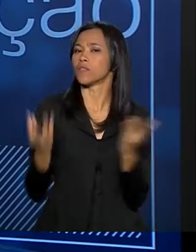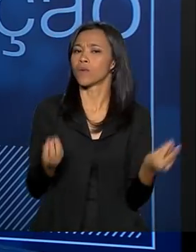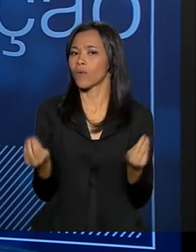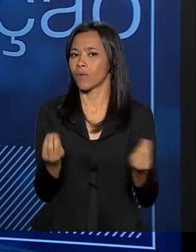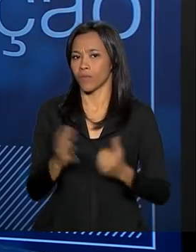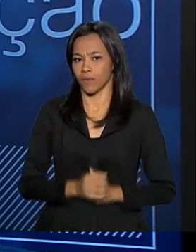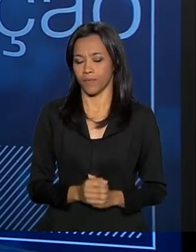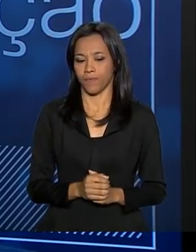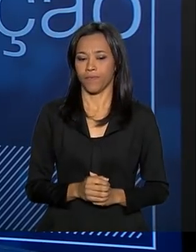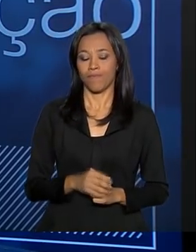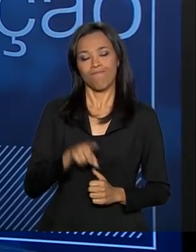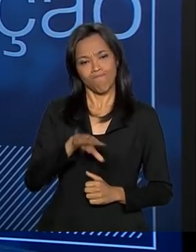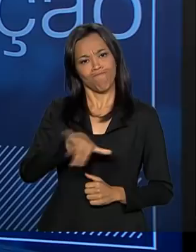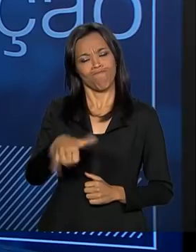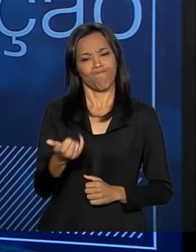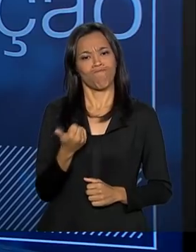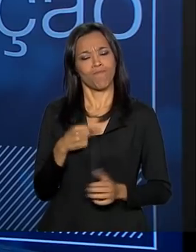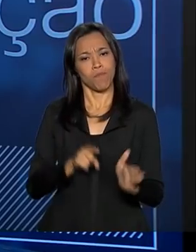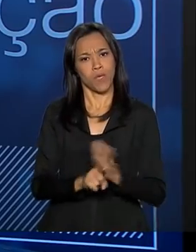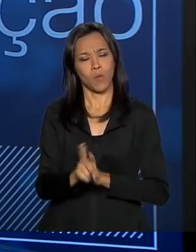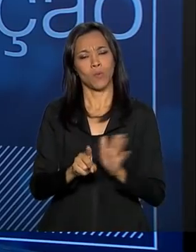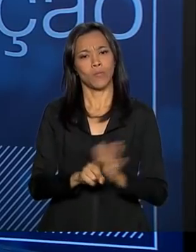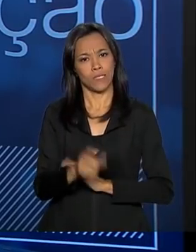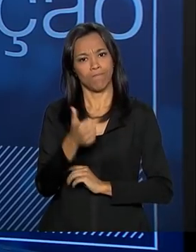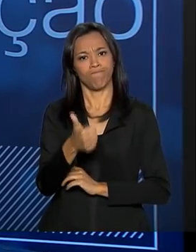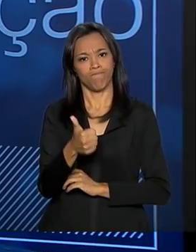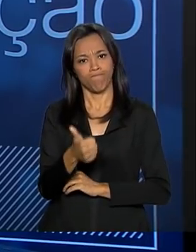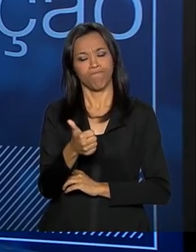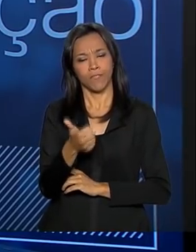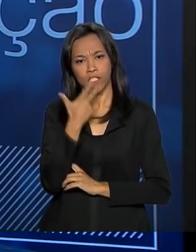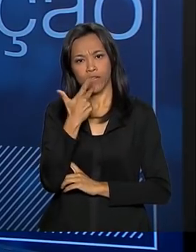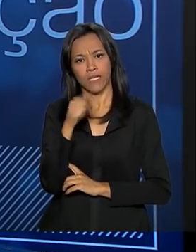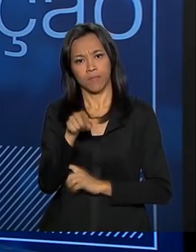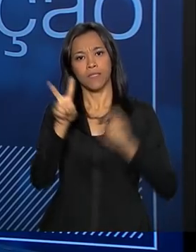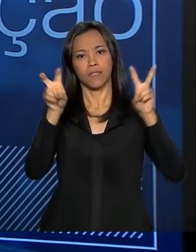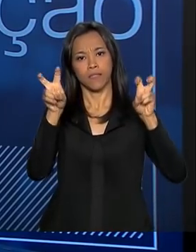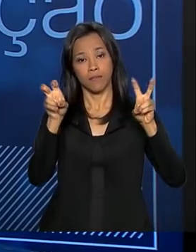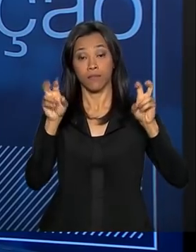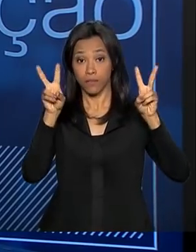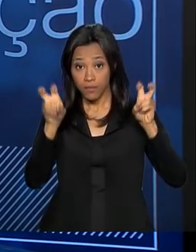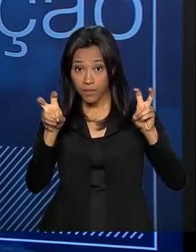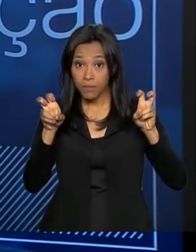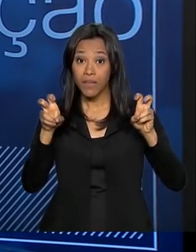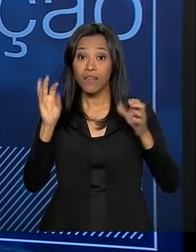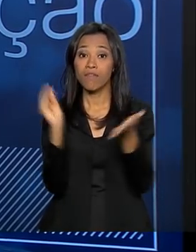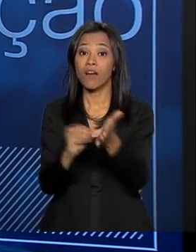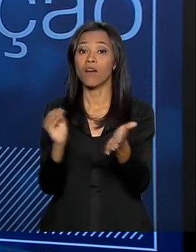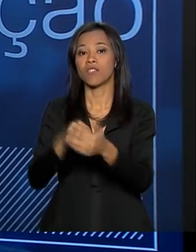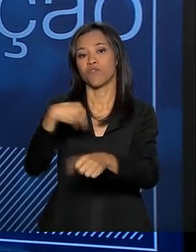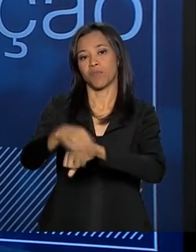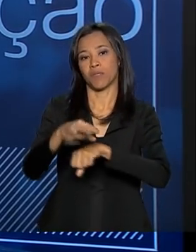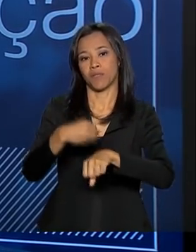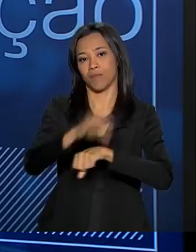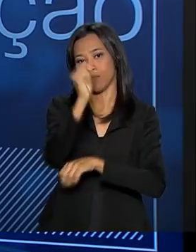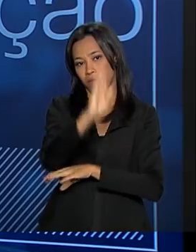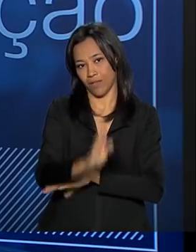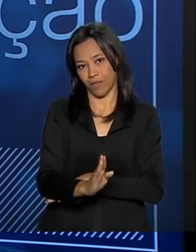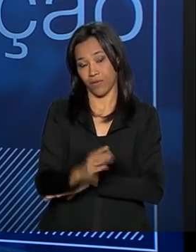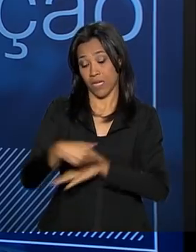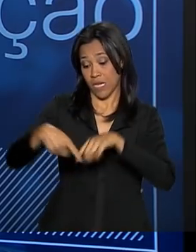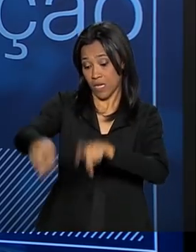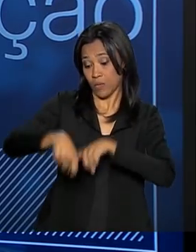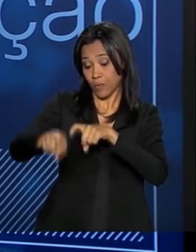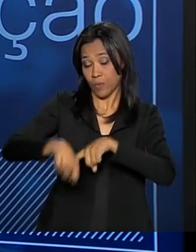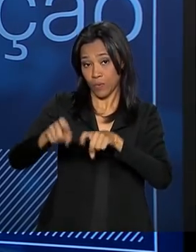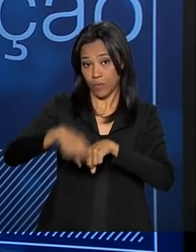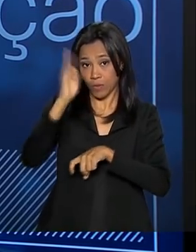importante e me dá a oportunidade de falar um pouco mais detidamente sobre esse assunto, que é um assunto de uma desinformação muito grande no Brasil. A agricultura brasileira,